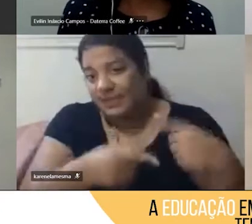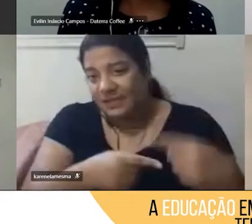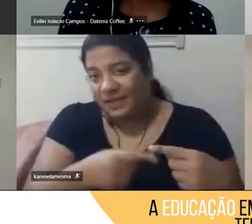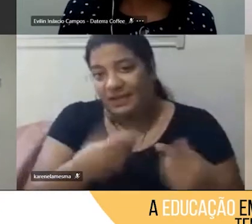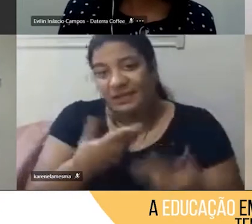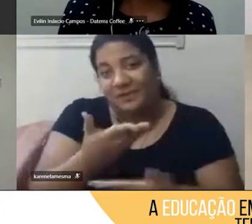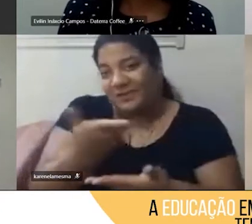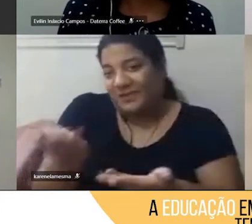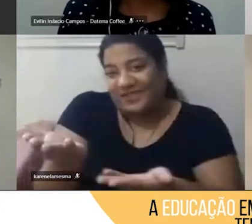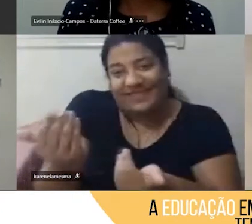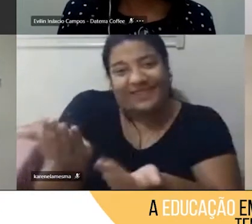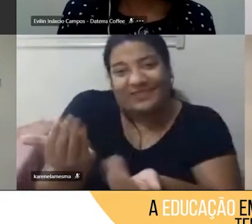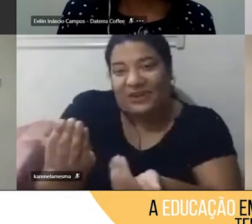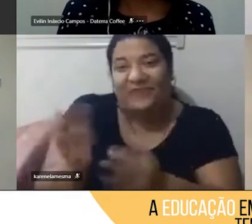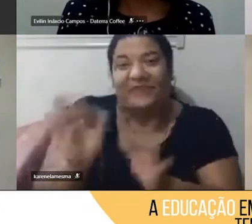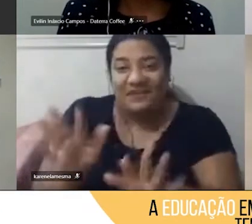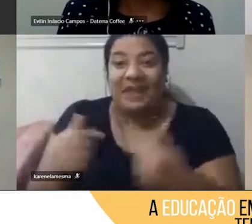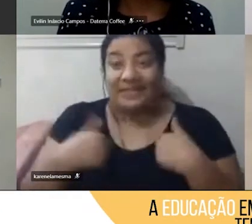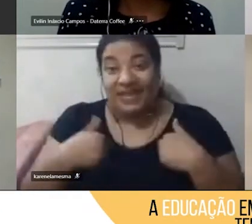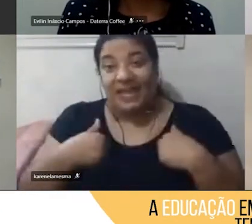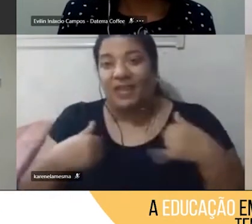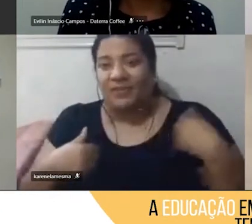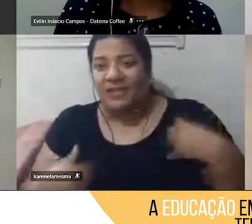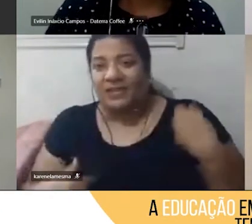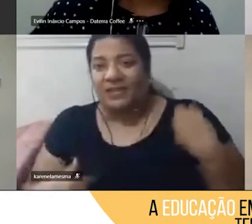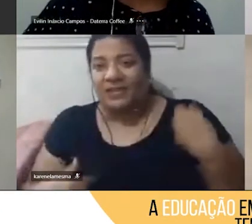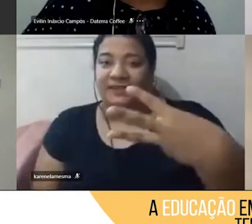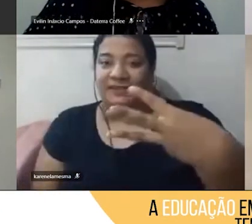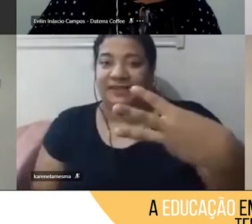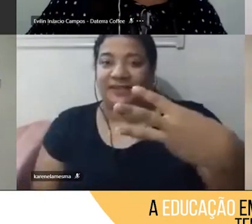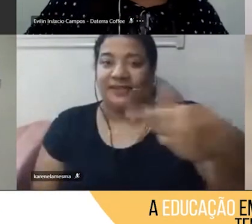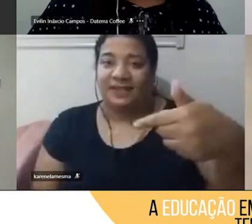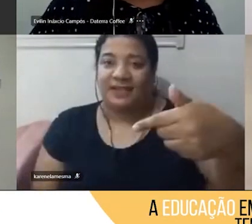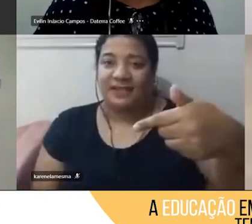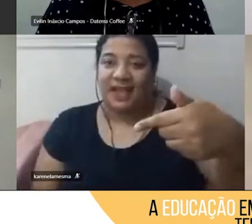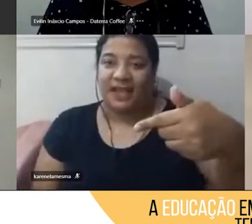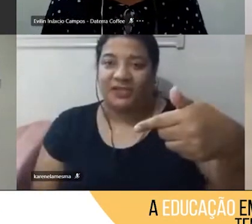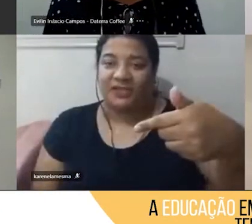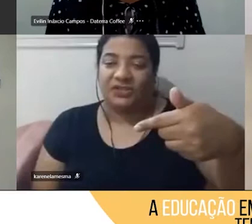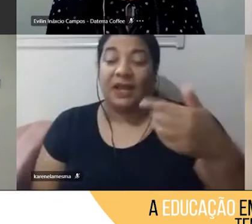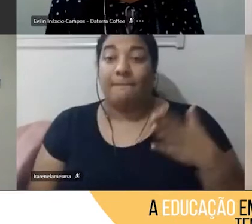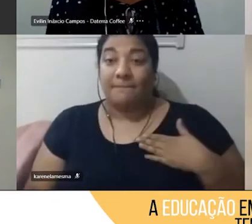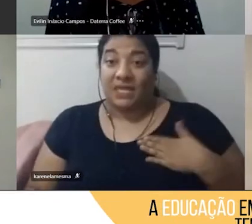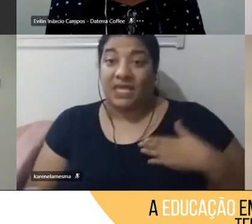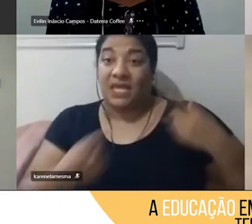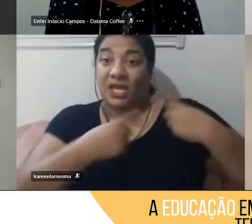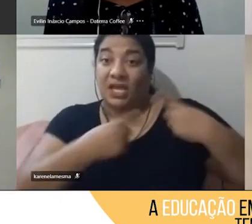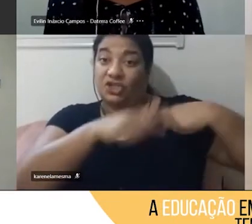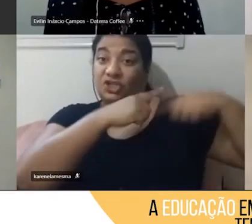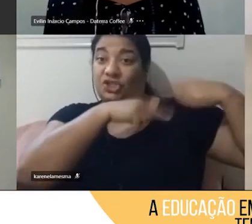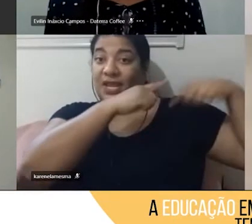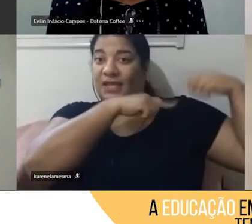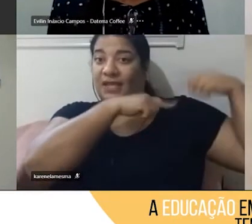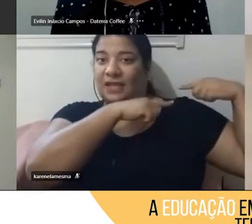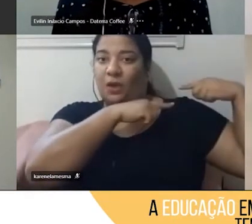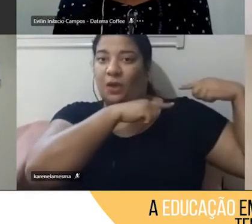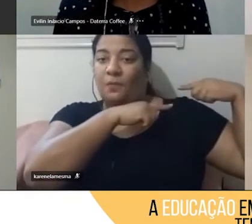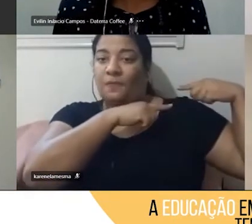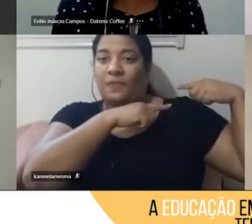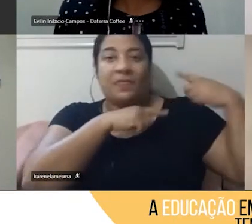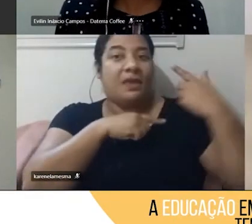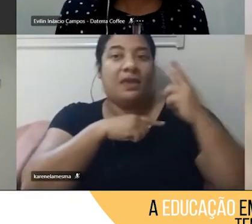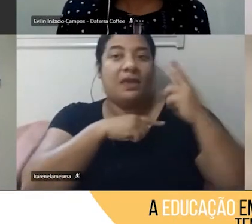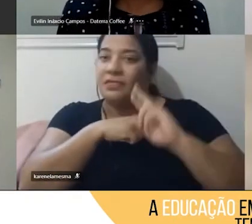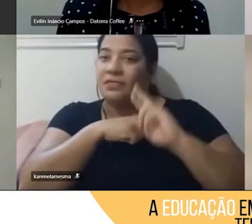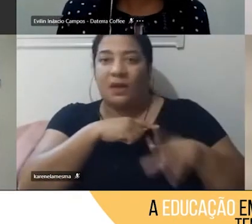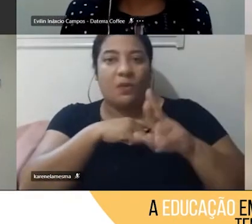mas eu já tenho 37 e a minha geração, por exemplo, não foi uma geração onde